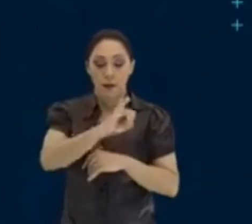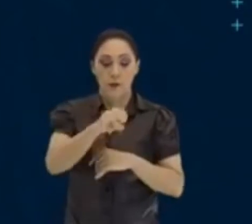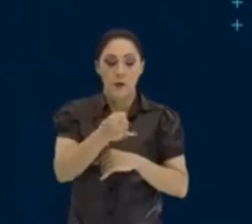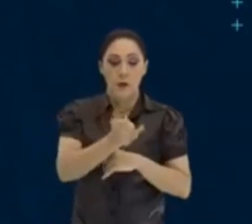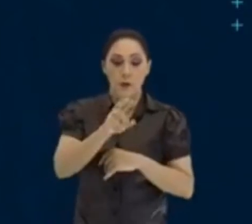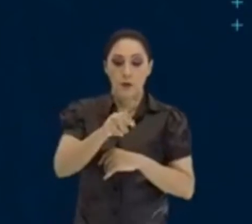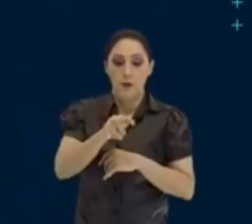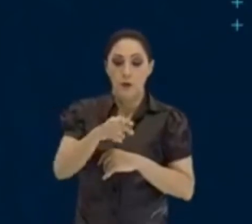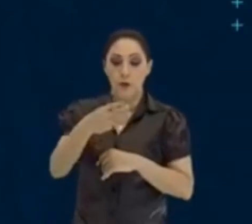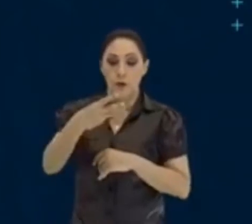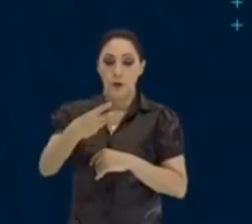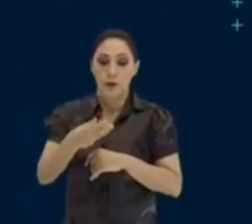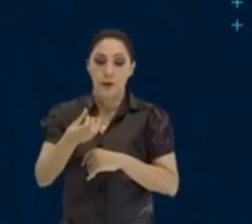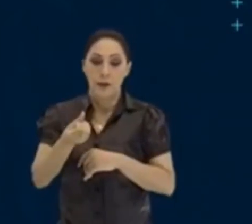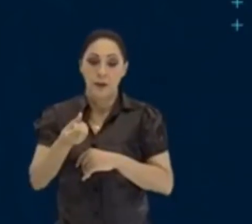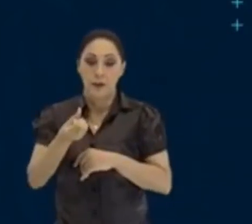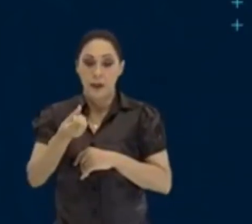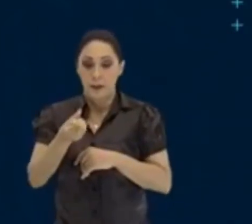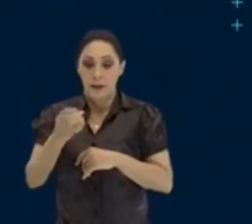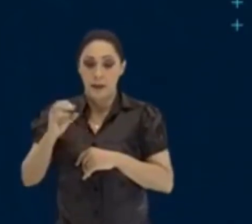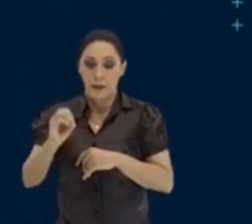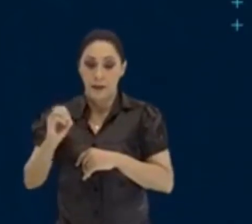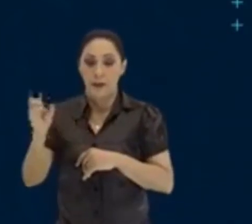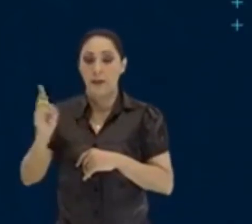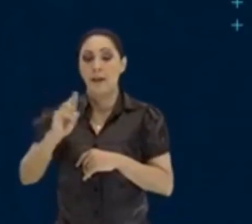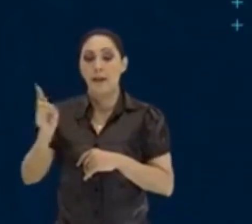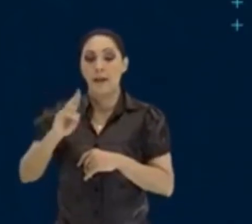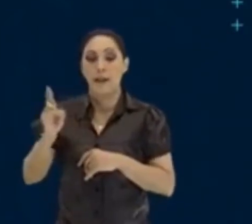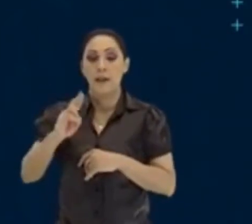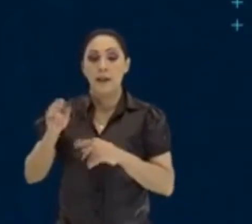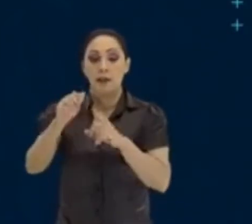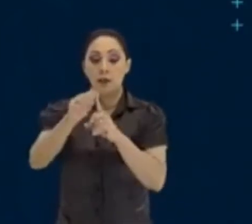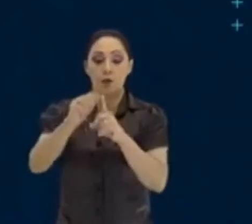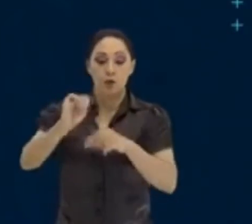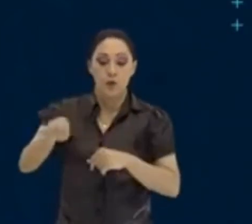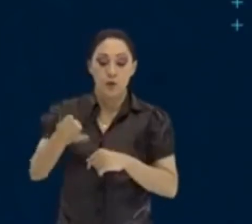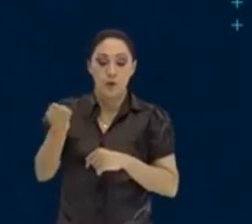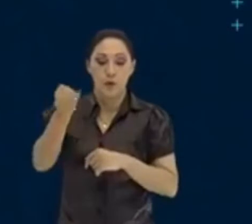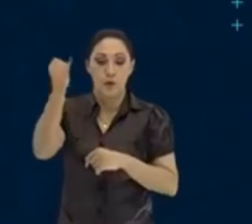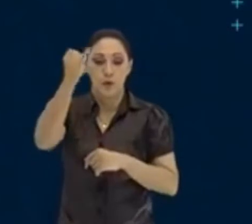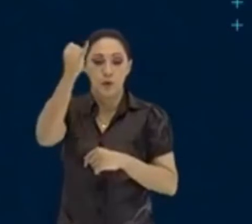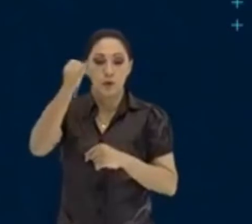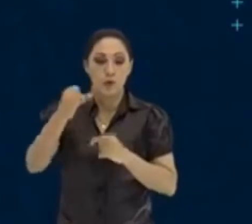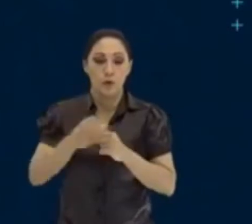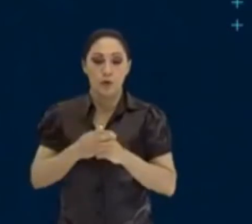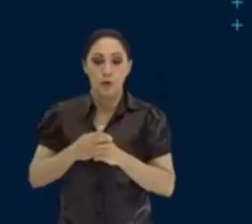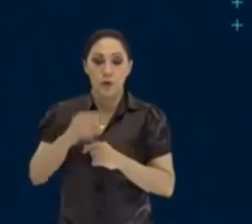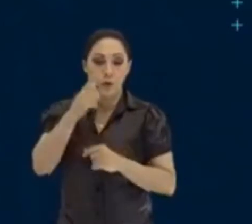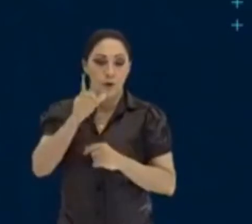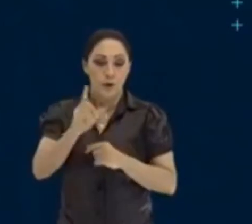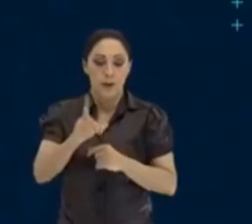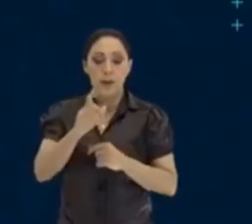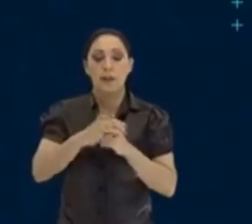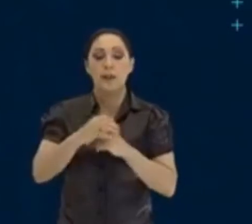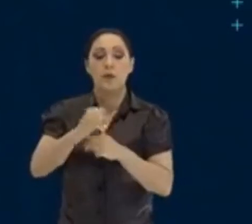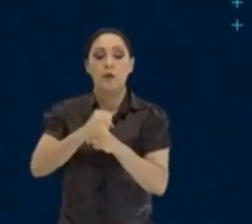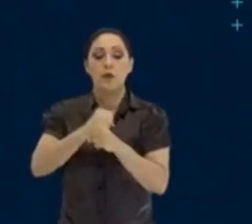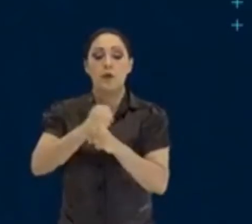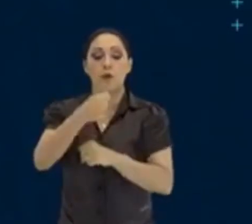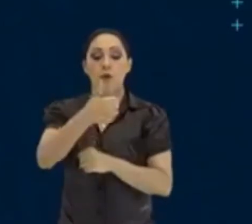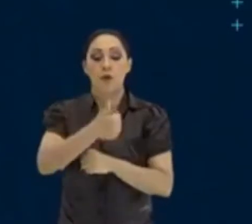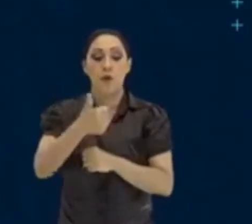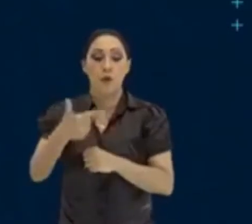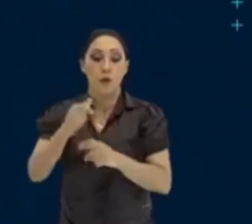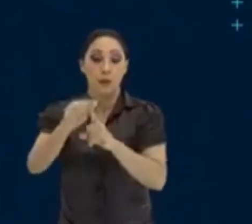360 reais foi o juros obtido ao longo de 12 meses. 12 meses. Mas agora,